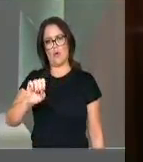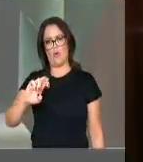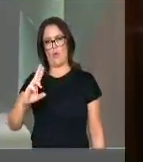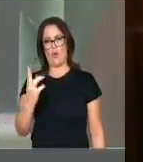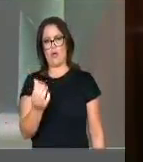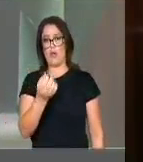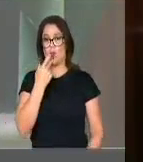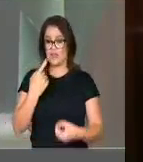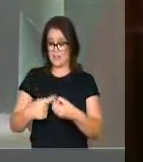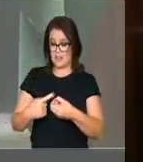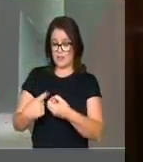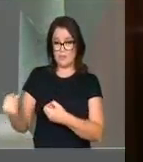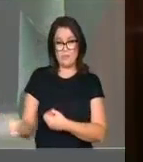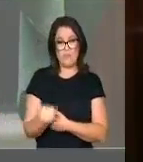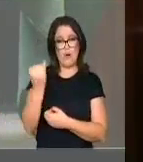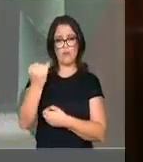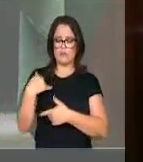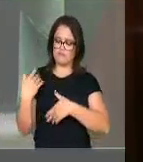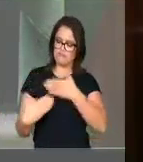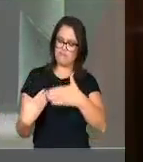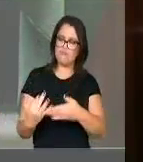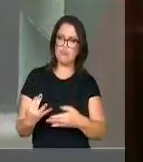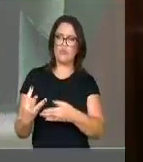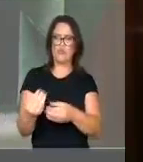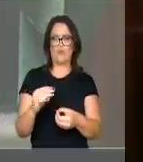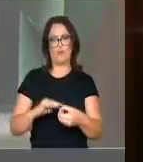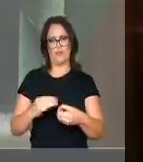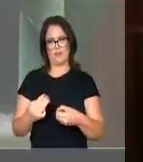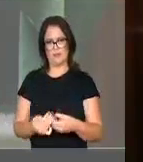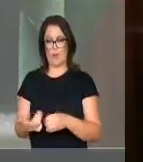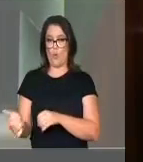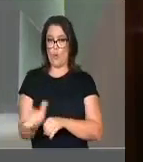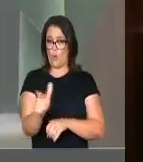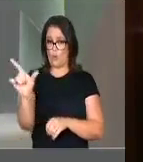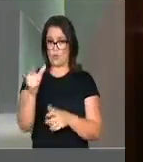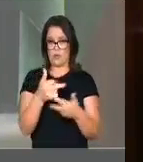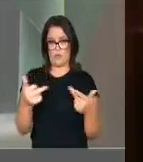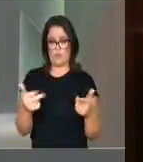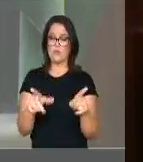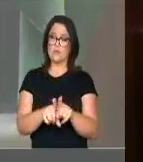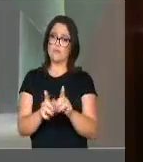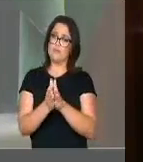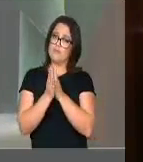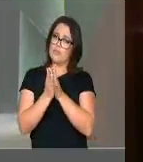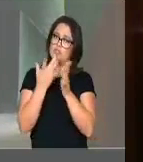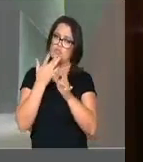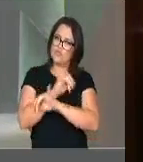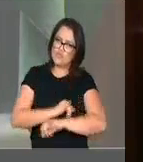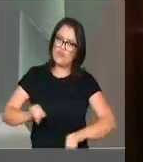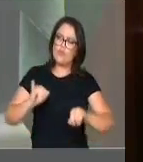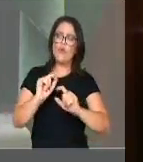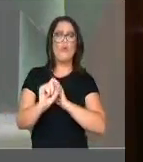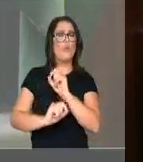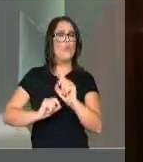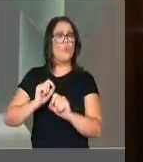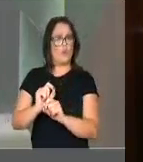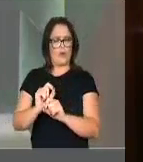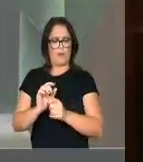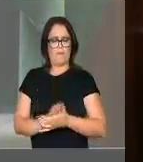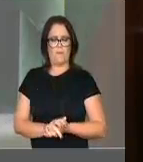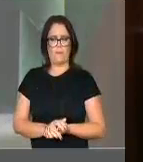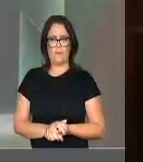tão importante cidade, daquele tão importante município. E o outro, por fim, pedindo também divulgação, presidente, que